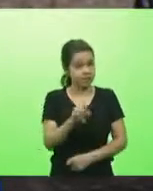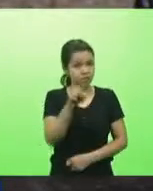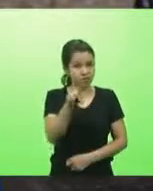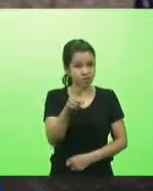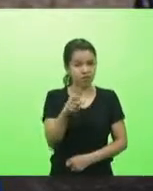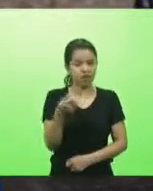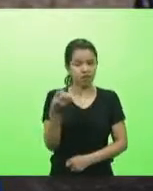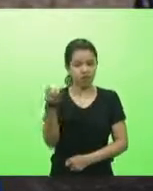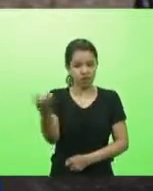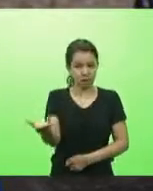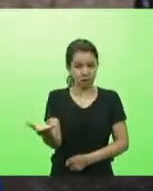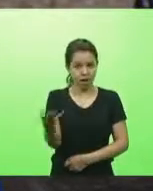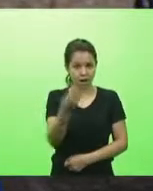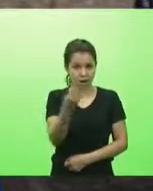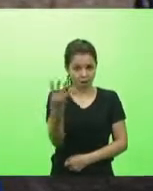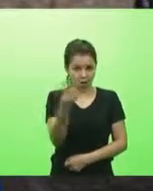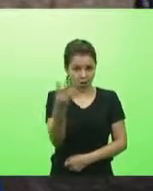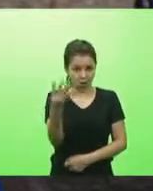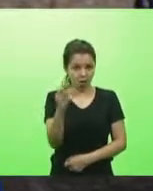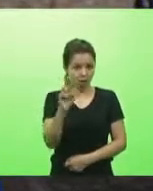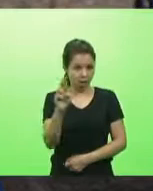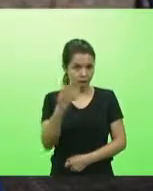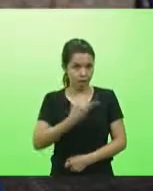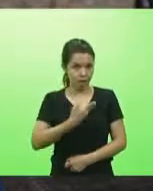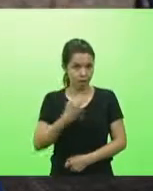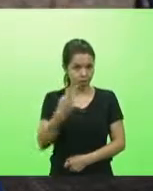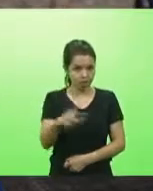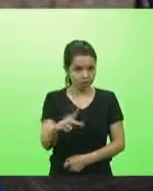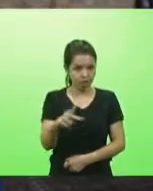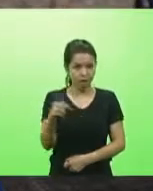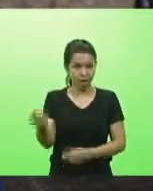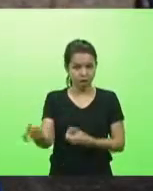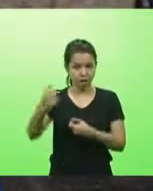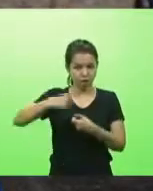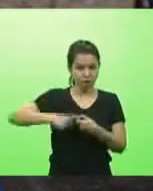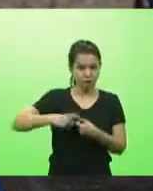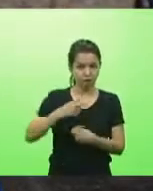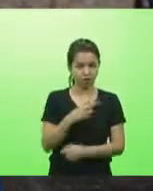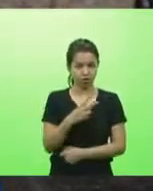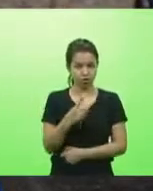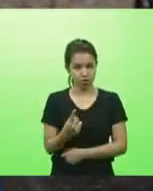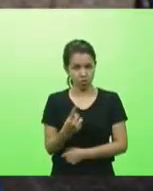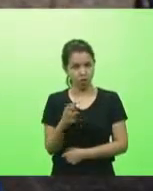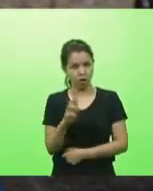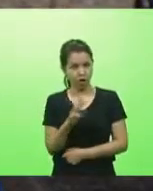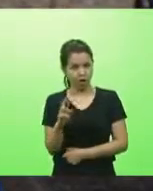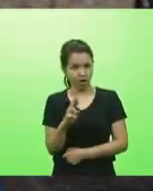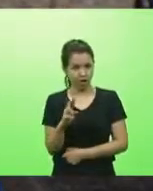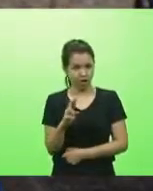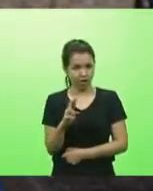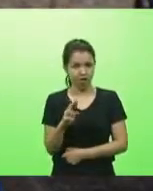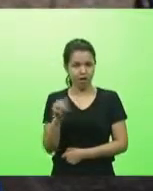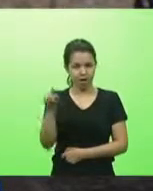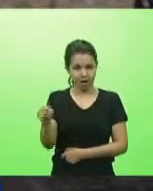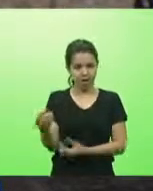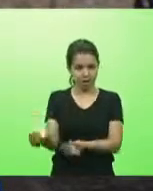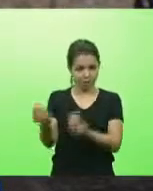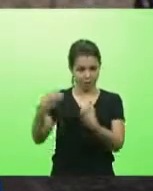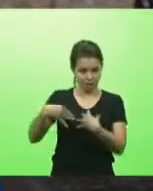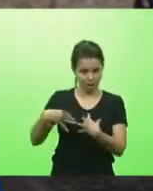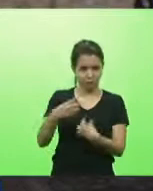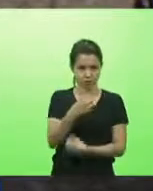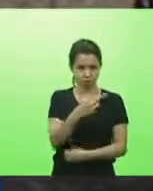para um amigo seu e ele te devolve 21 reais ele não te deu 21 reais